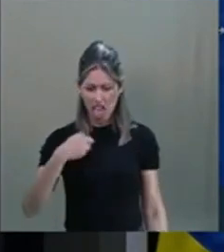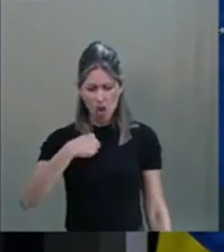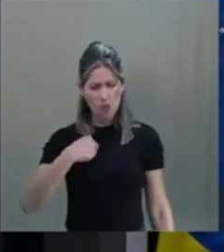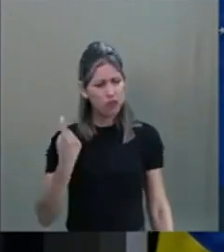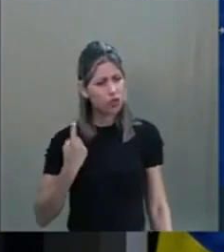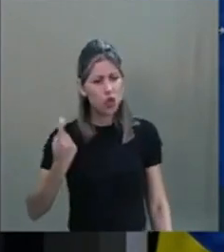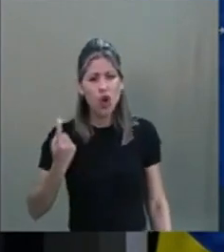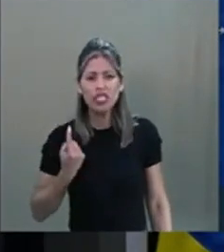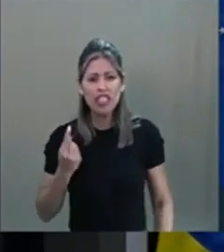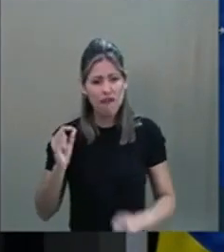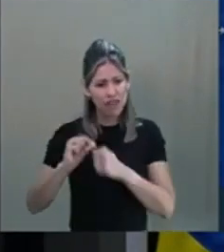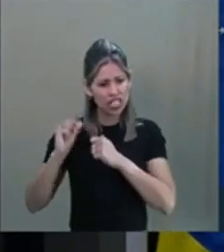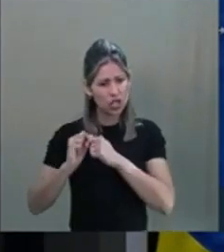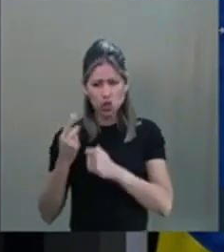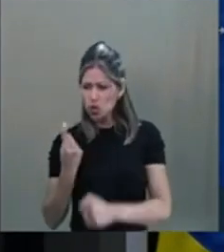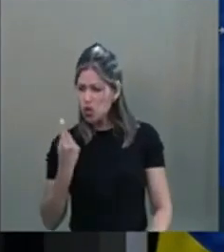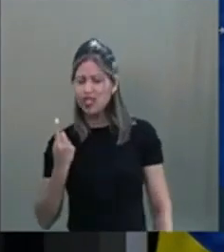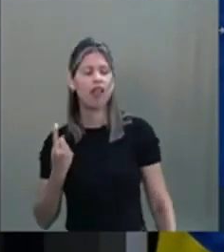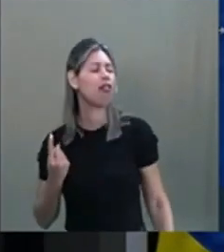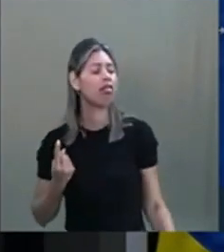E nem faço nada sozinha.